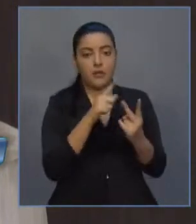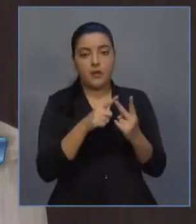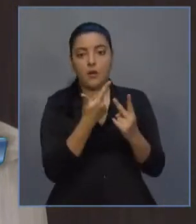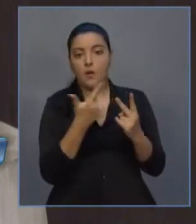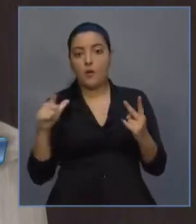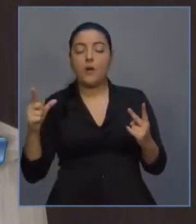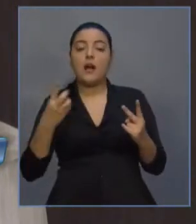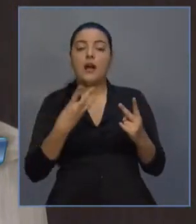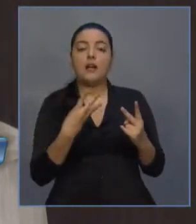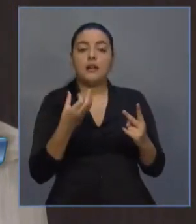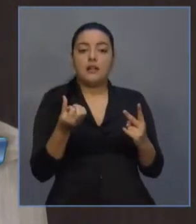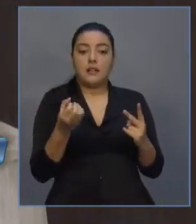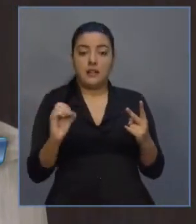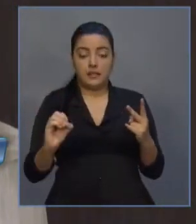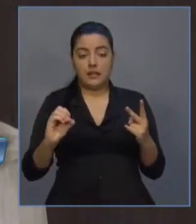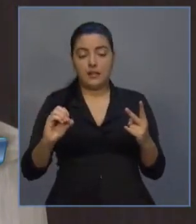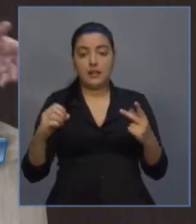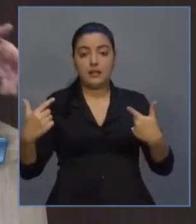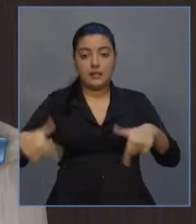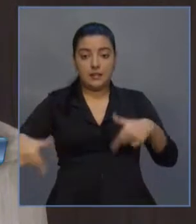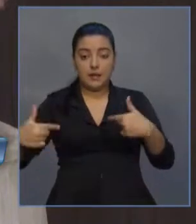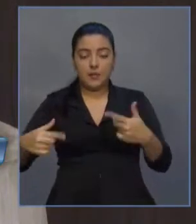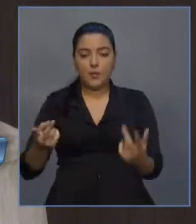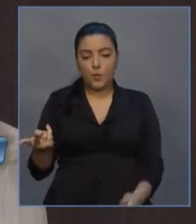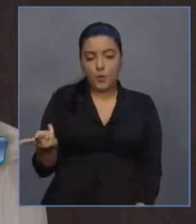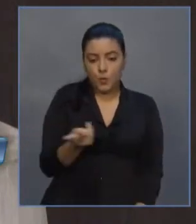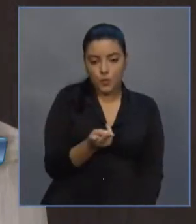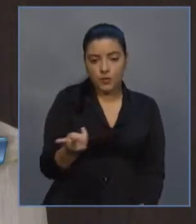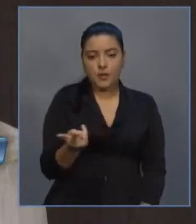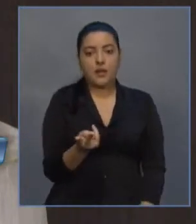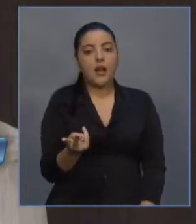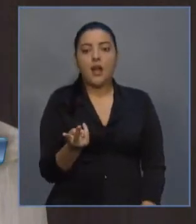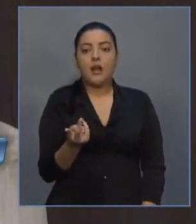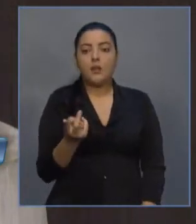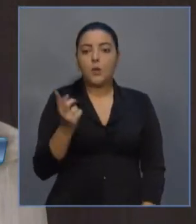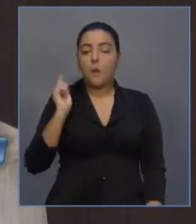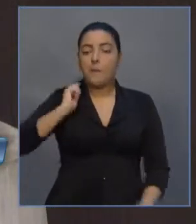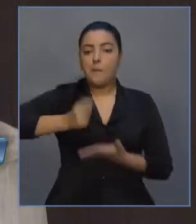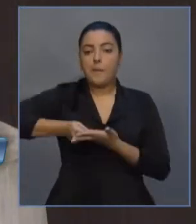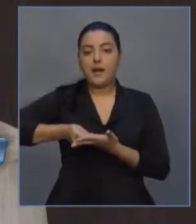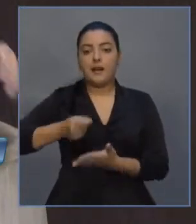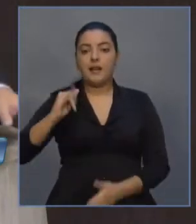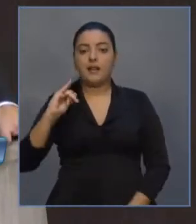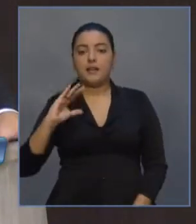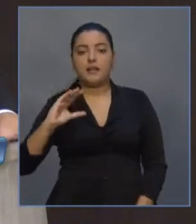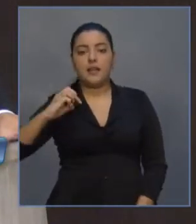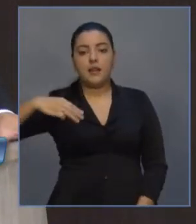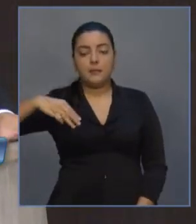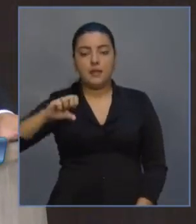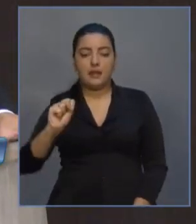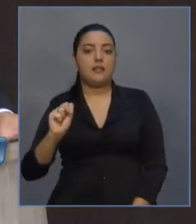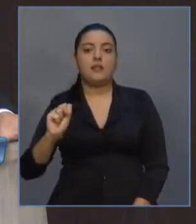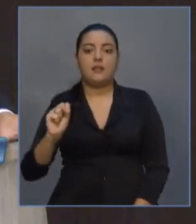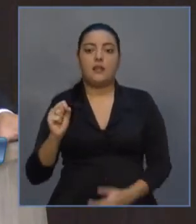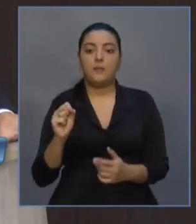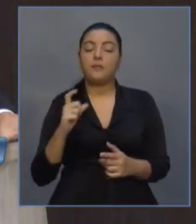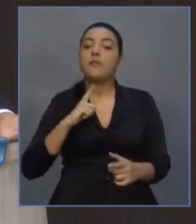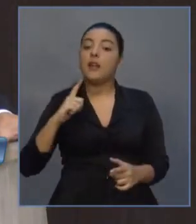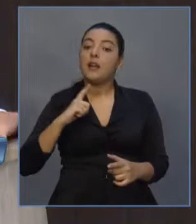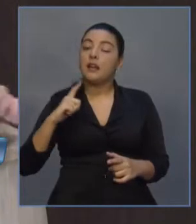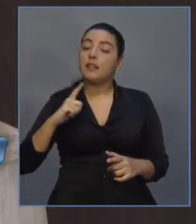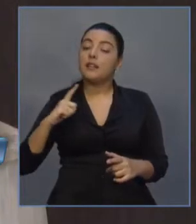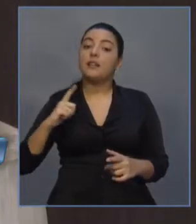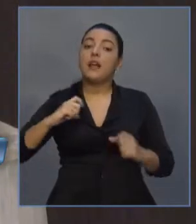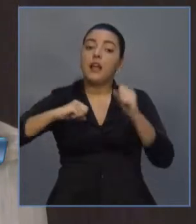mais que 360 empregos. Essas duas termoelétricas contam com isenção fiscal e contaram com infraestrutura hídrica,